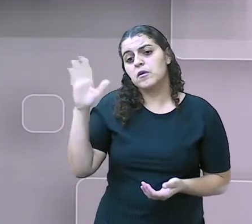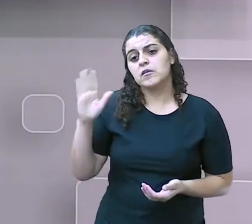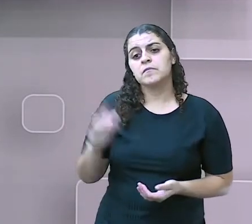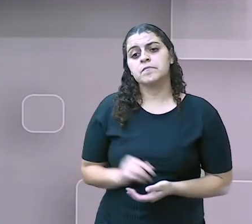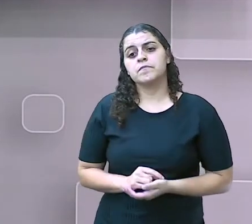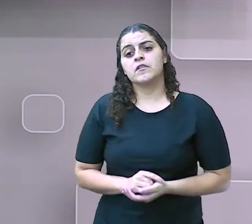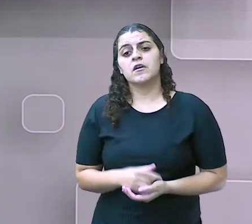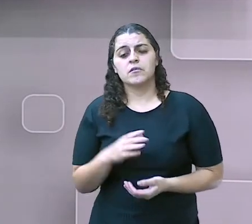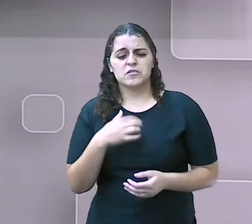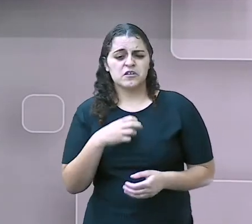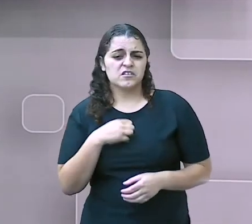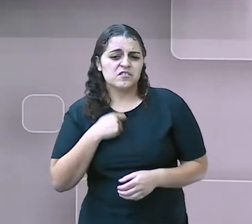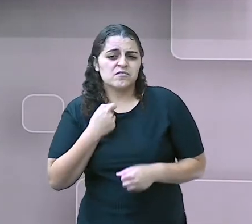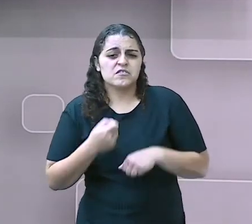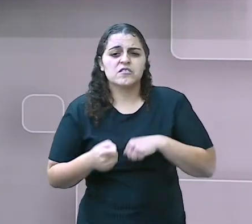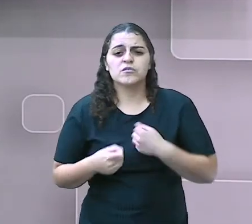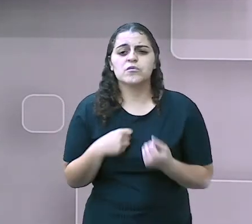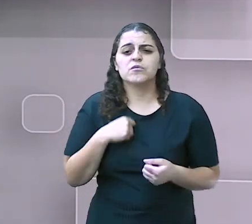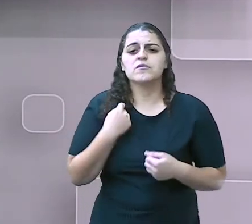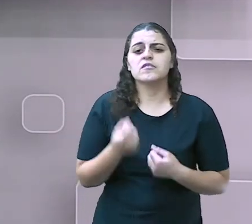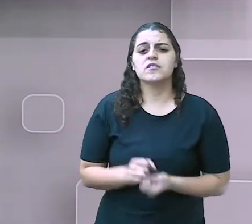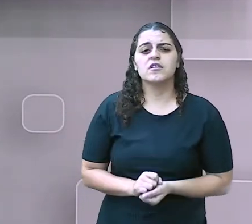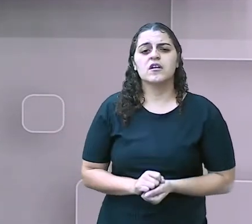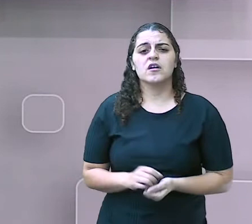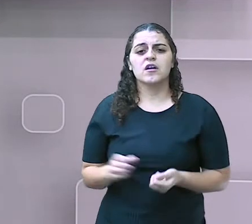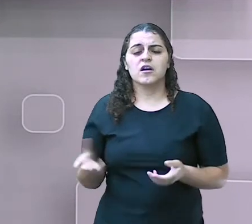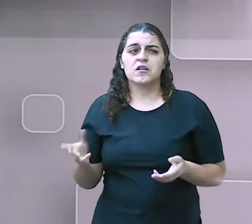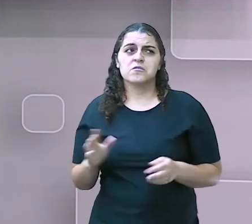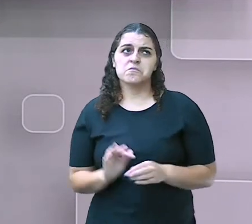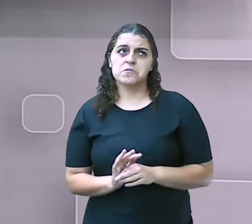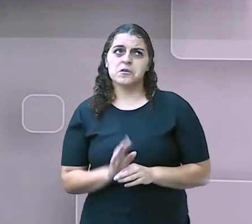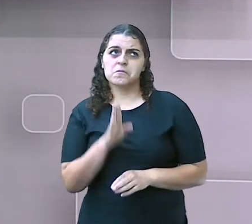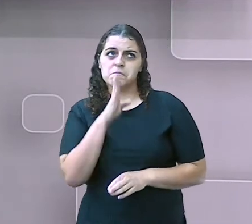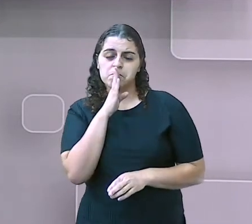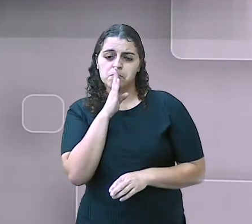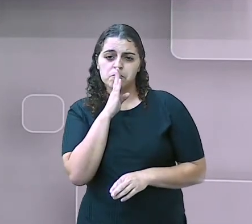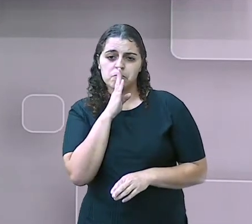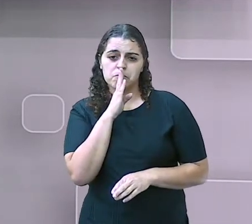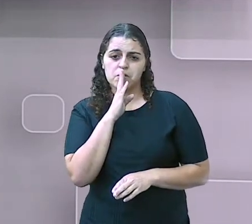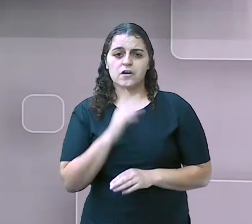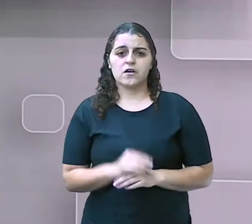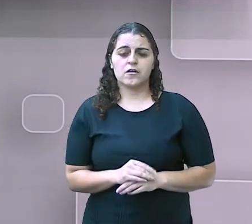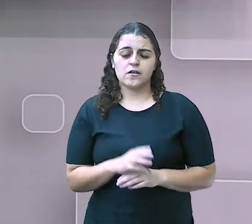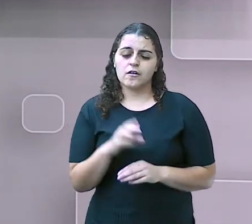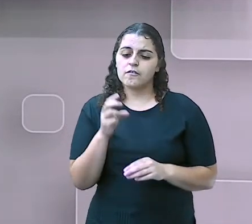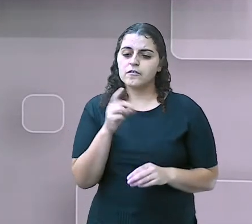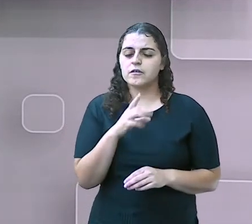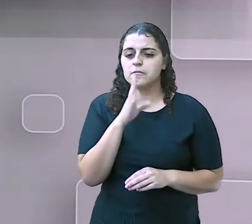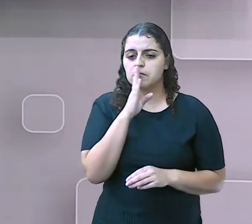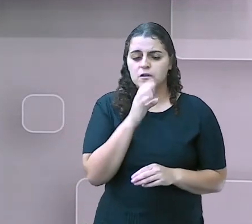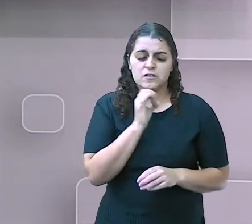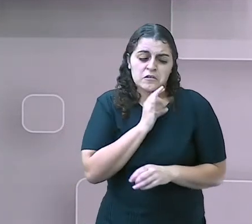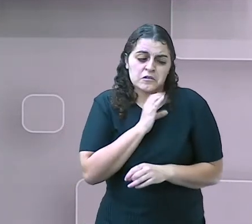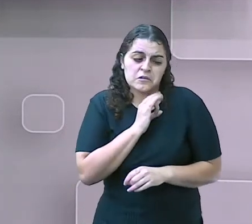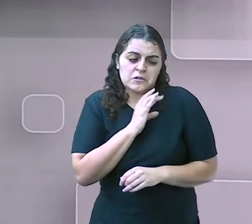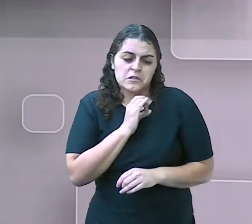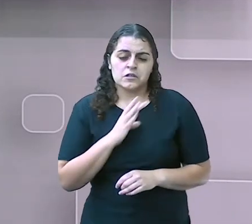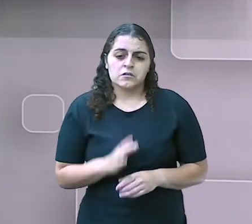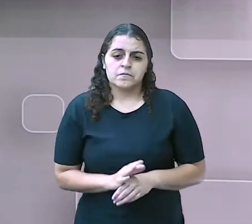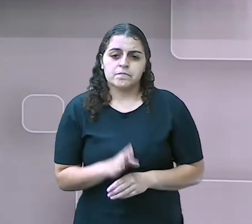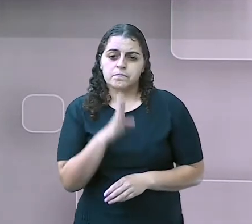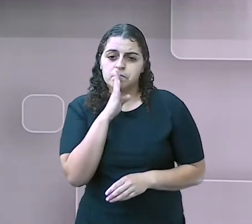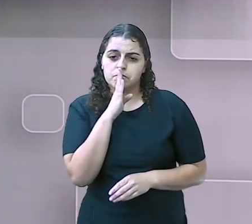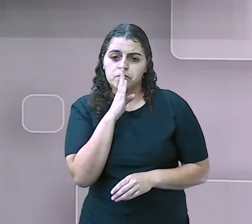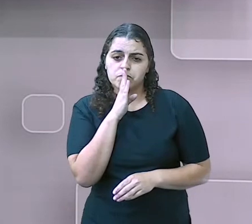Devido a essa angústia. o que que ela faz? Ela se poupa dessa angústia. Ela se poupa desse medo, desse pânico,